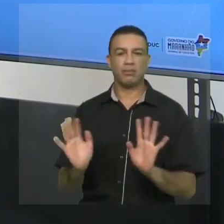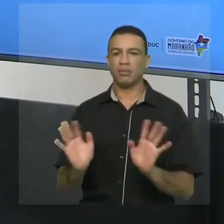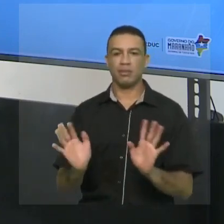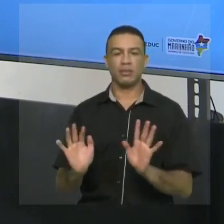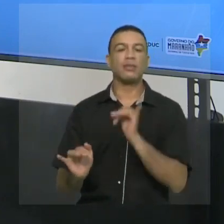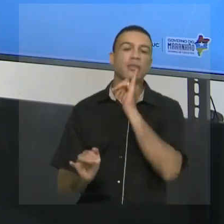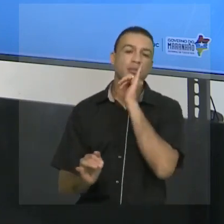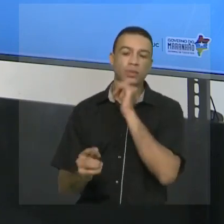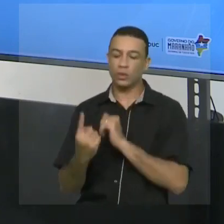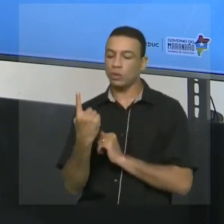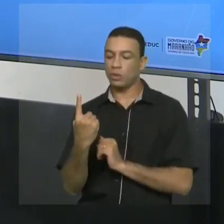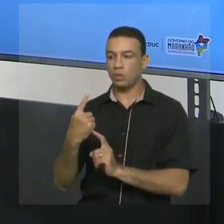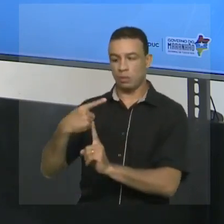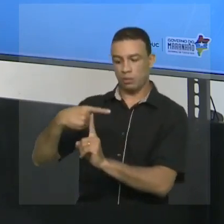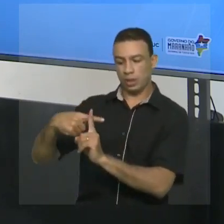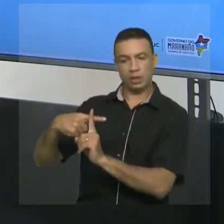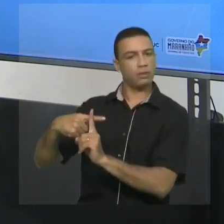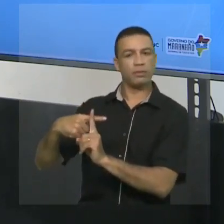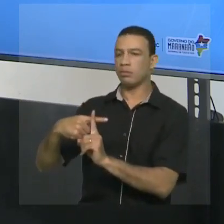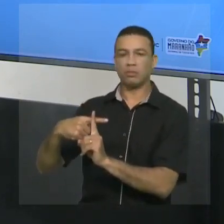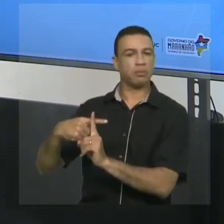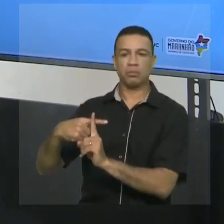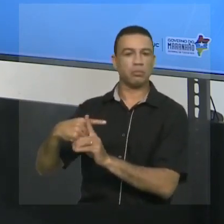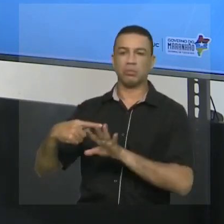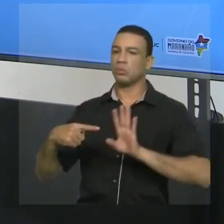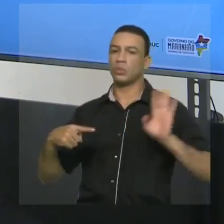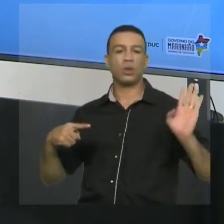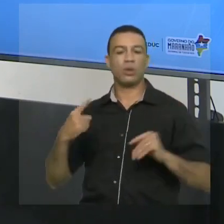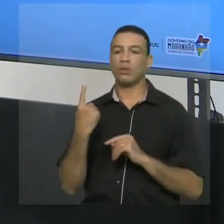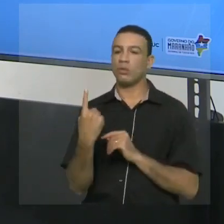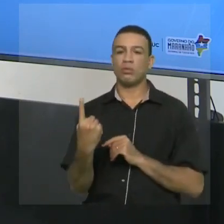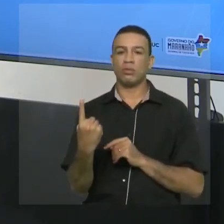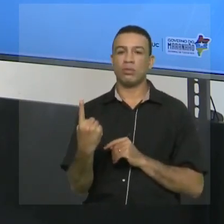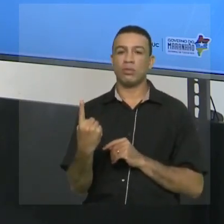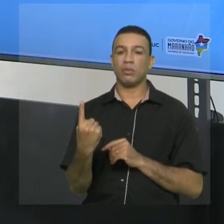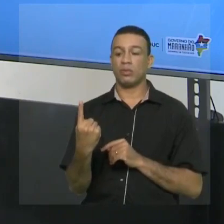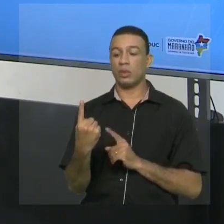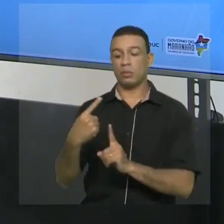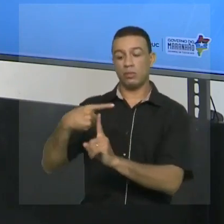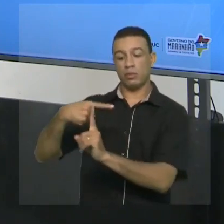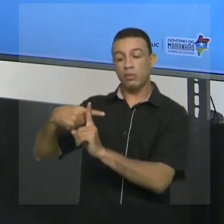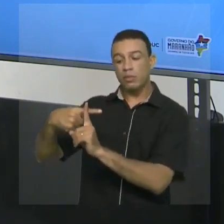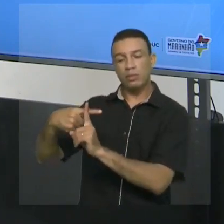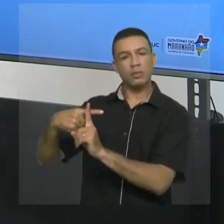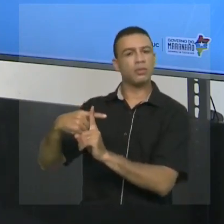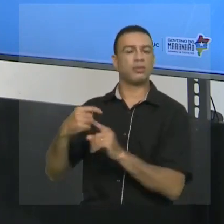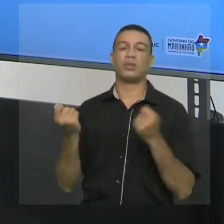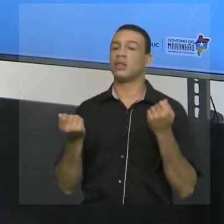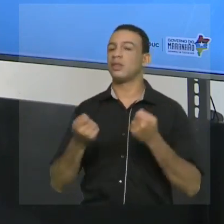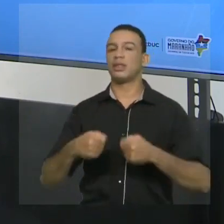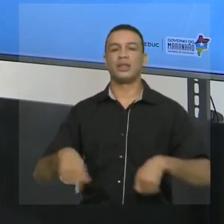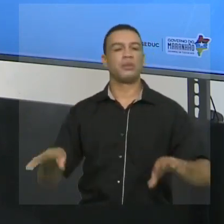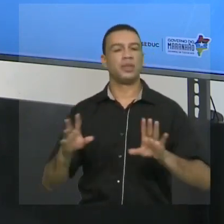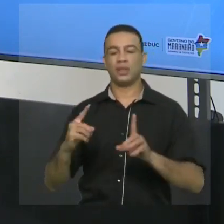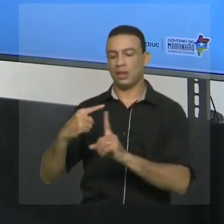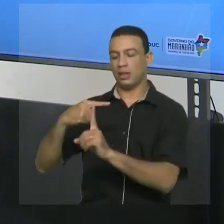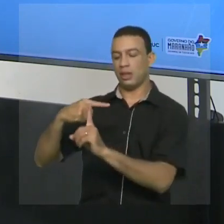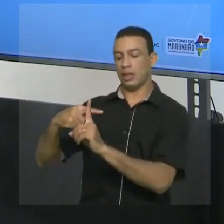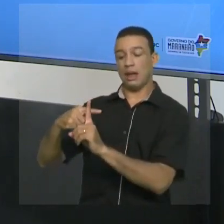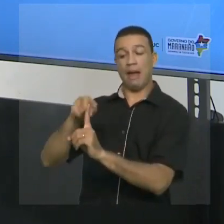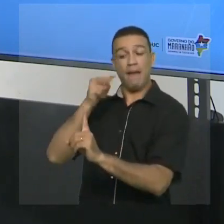mais um? Não. Eu posso colocar simplesmente um. Então, o sinal de positivo, eu não preciso deixar ele